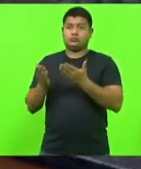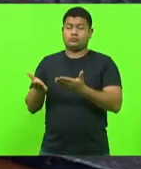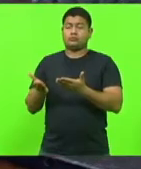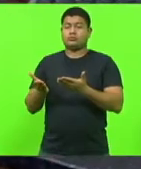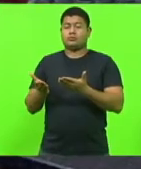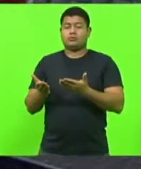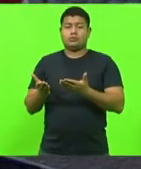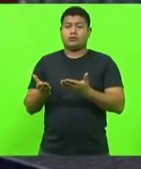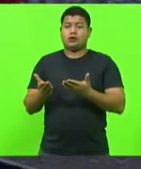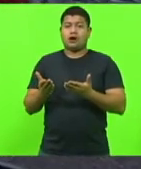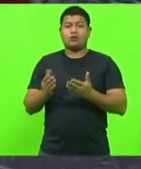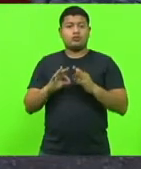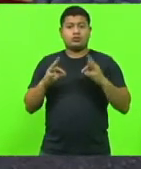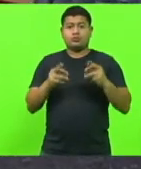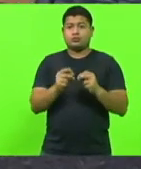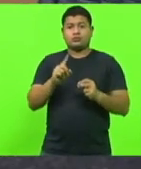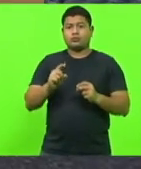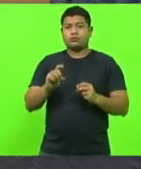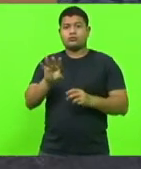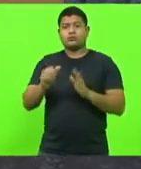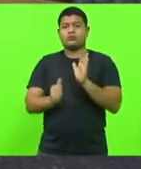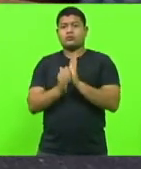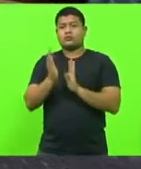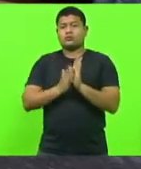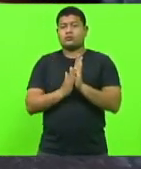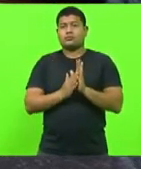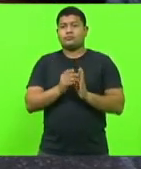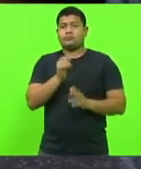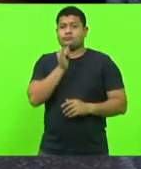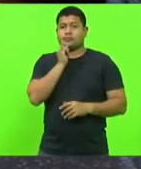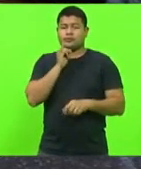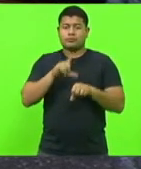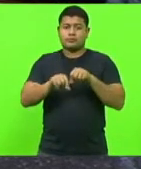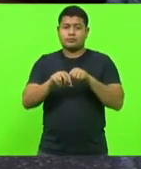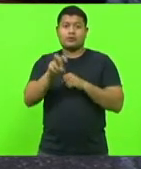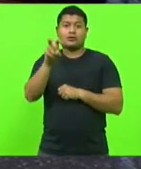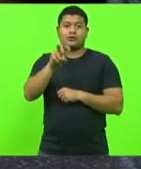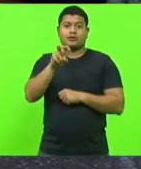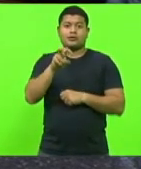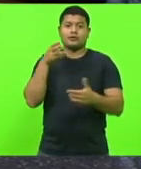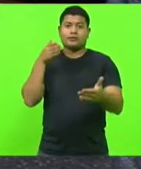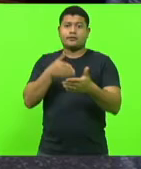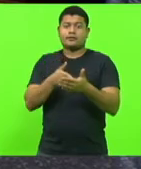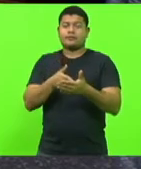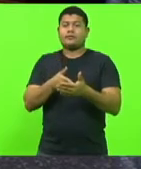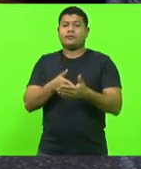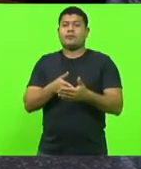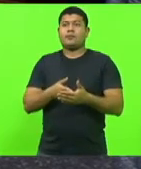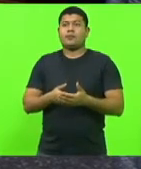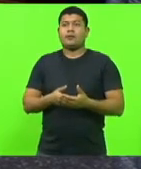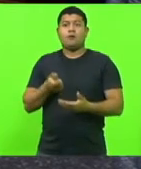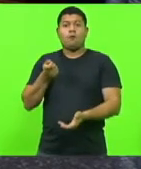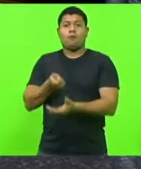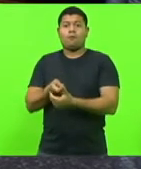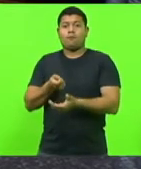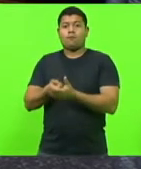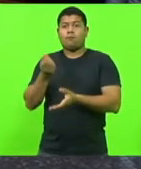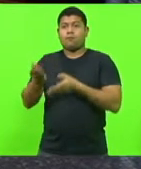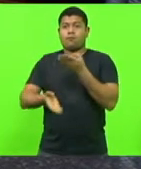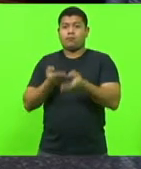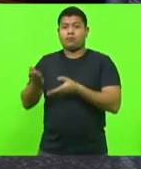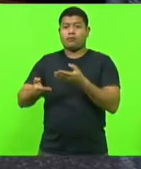Mas não é questão só da multa, não. Veja o artigo 5º, vetado. Fica estabelecida a obrigação de atendimento